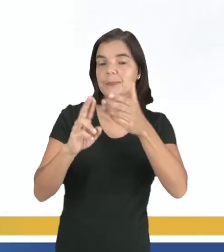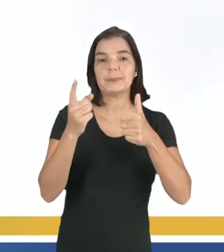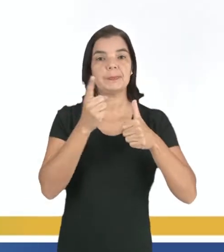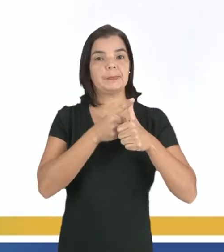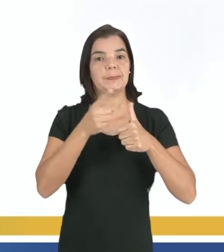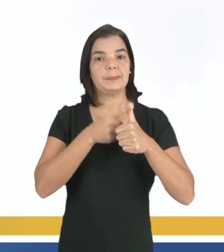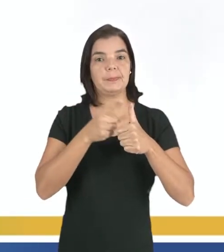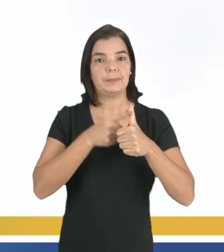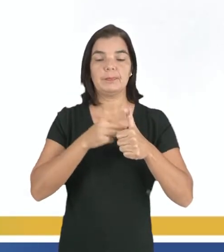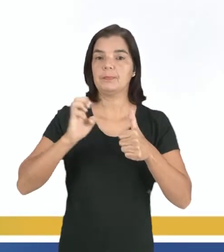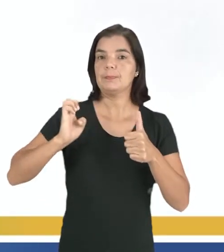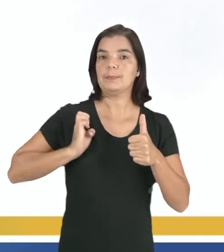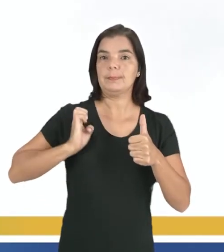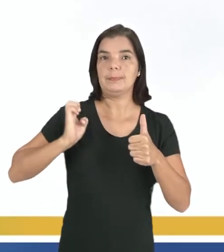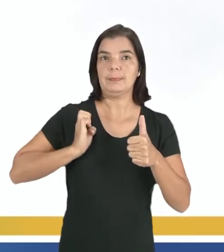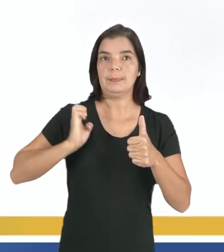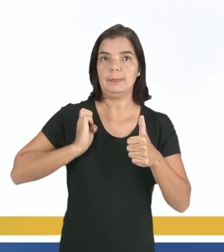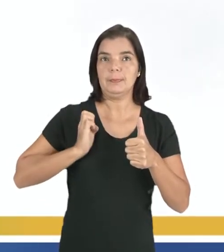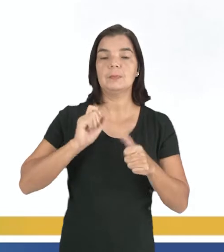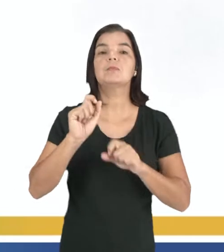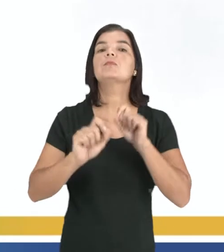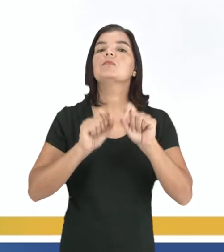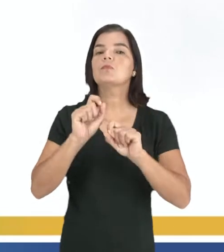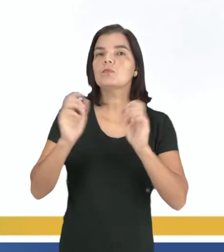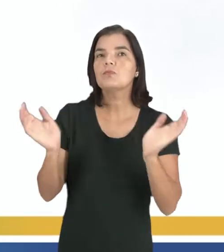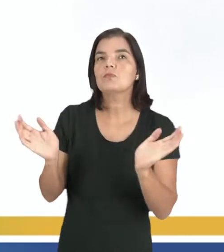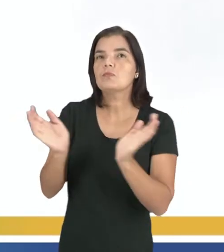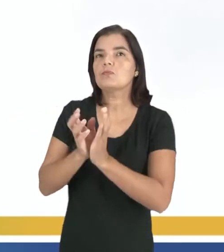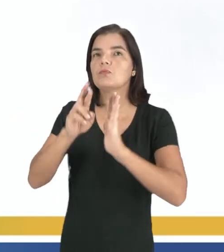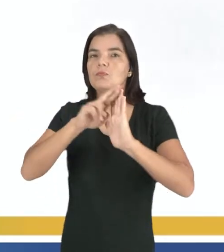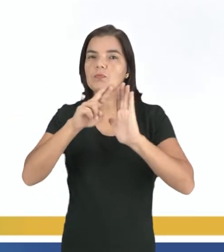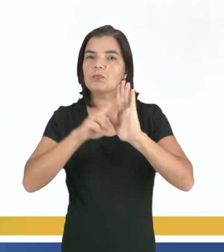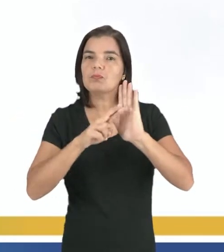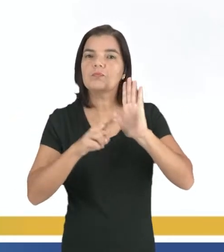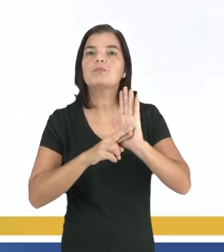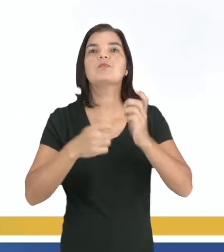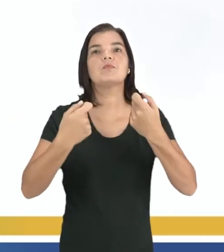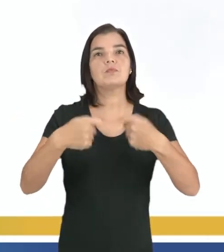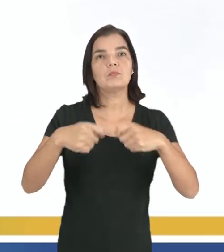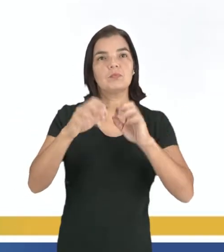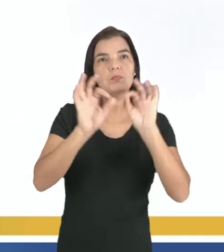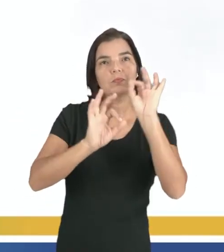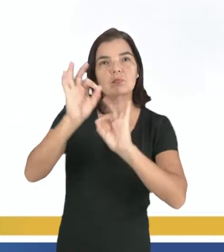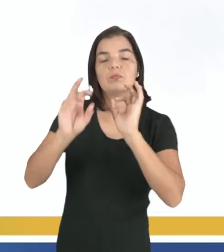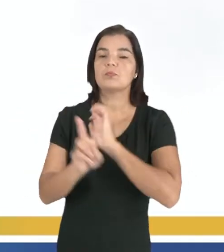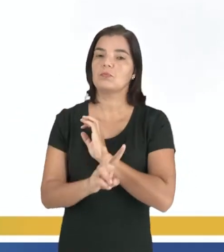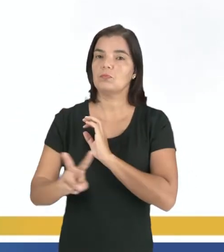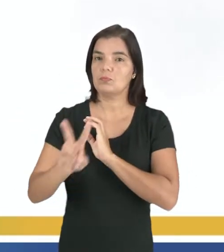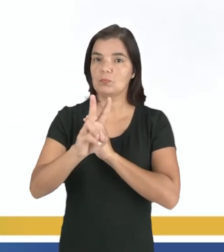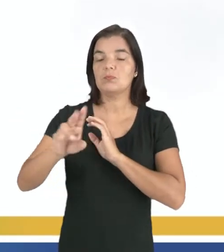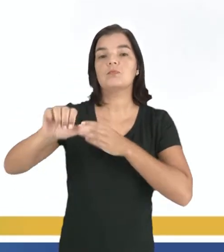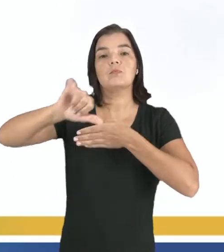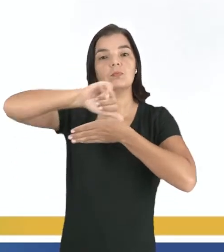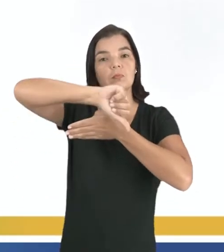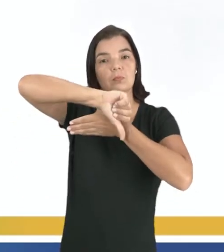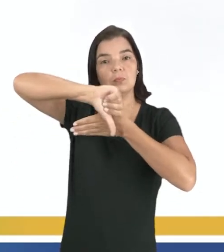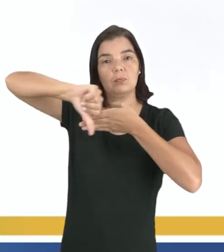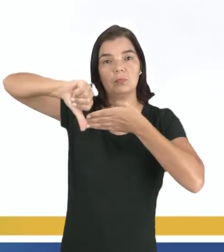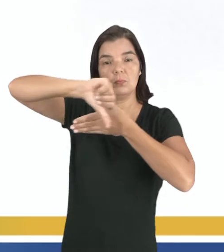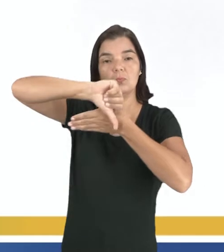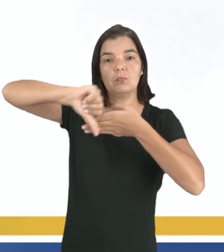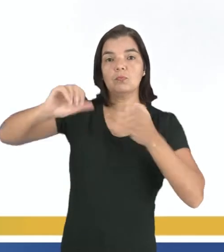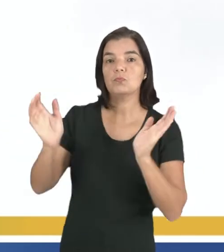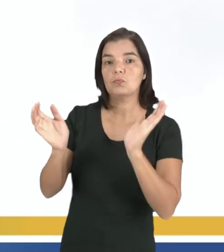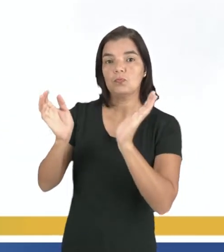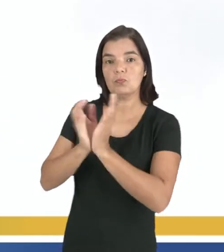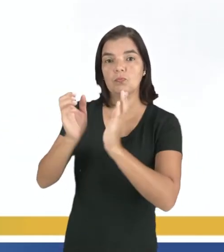Primeiro, é a ética. A ética é um conjunto de regras e preceitos de ordem valorativa e moral de um indivíduo, de um